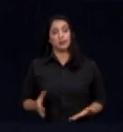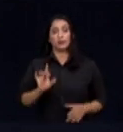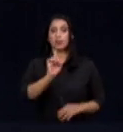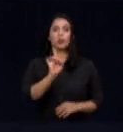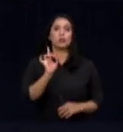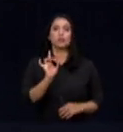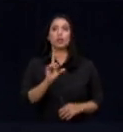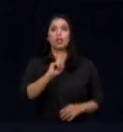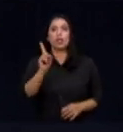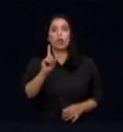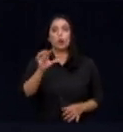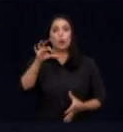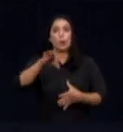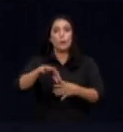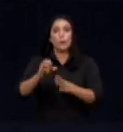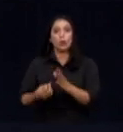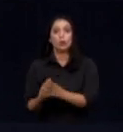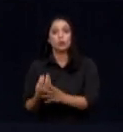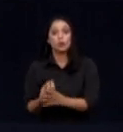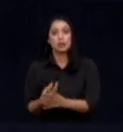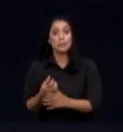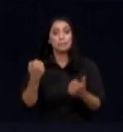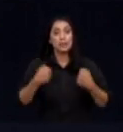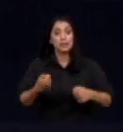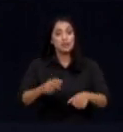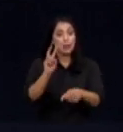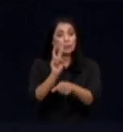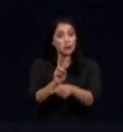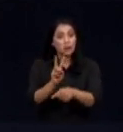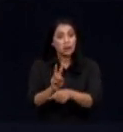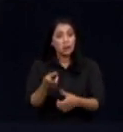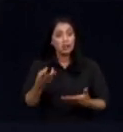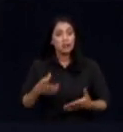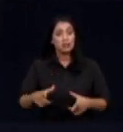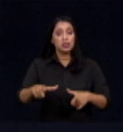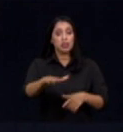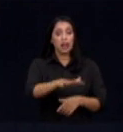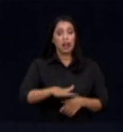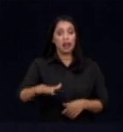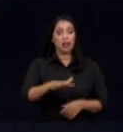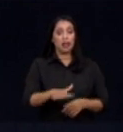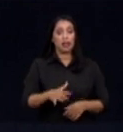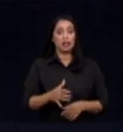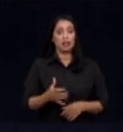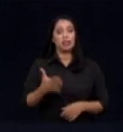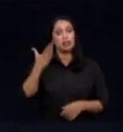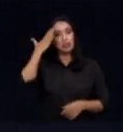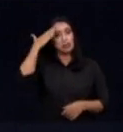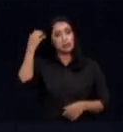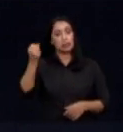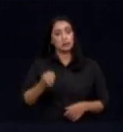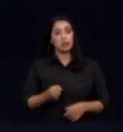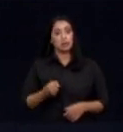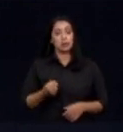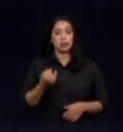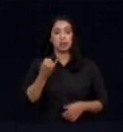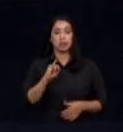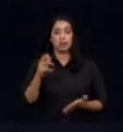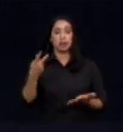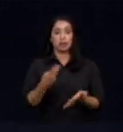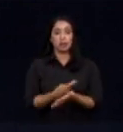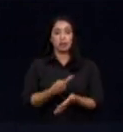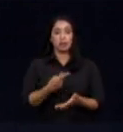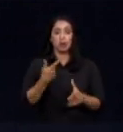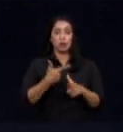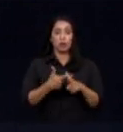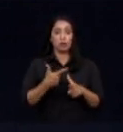basta só não produzir nessa área, você precisa efetivamente proteger essa área. Como nós sabemos, qualquer transgressão pode ser atribuída ao produtor rural, que é proprietário daquela